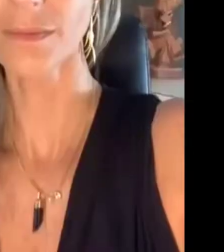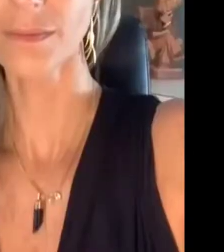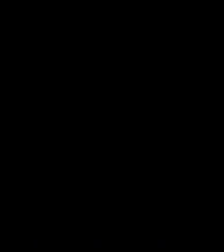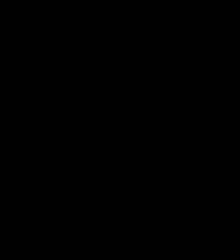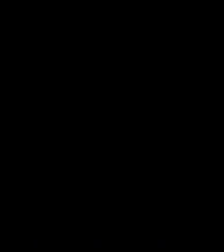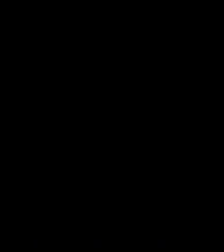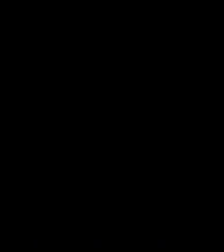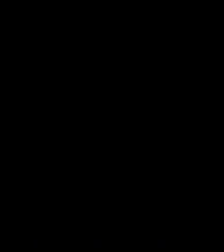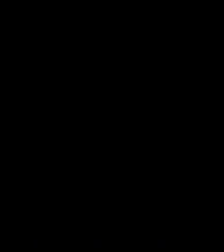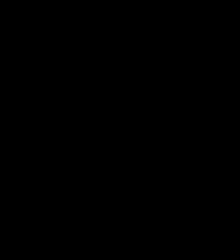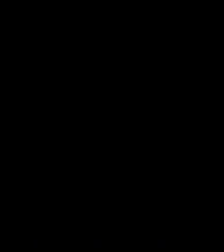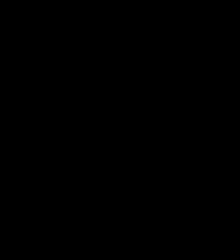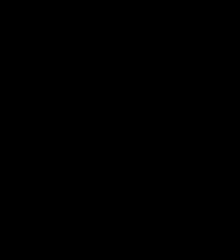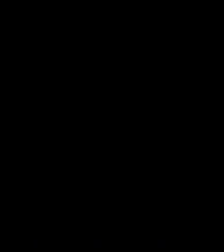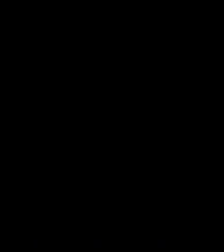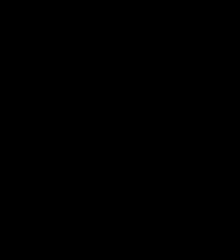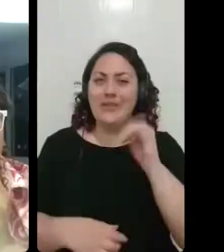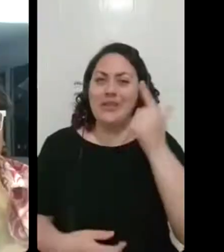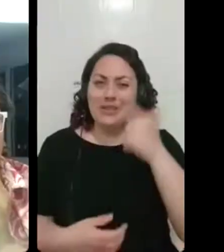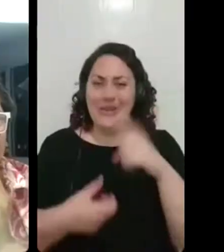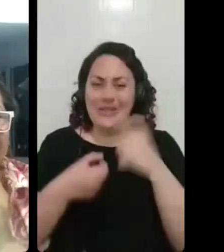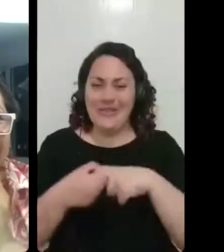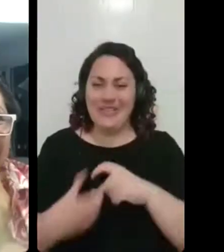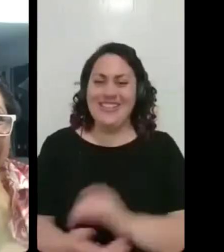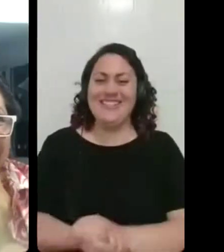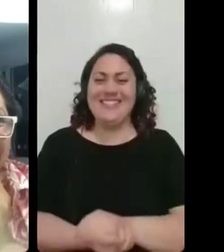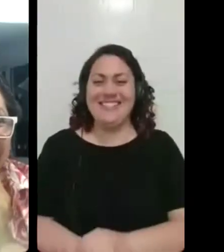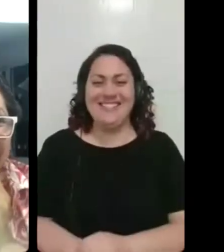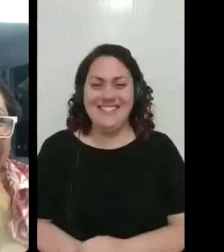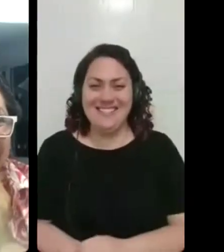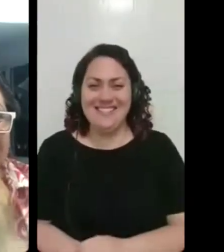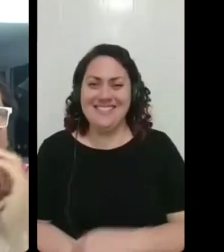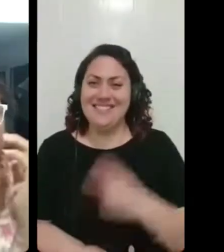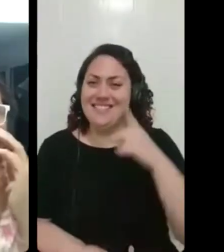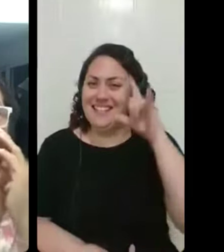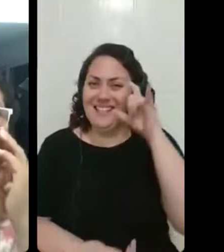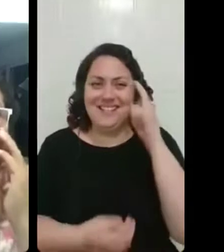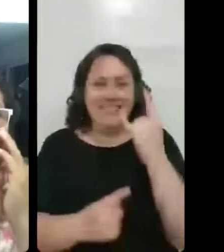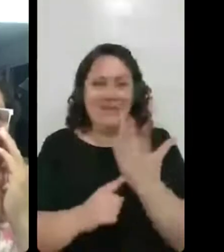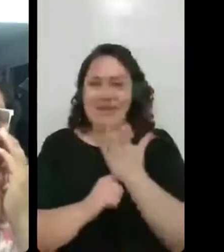vida... Ele não tá nos curtindo mais.